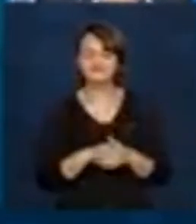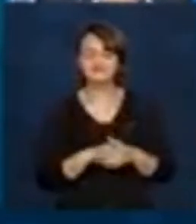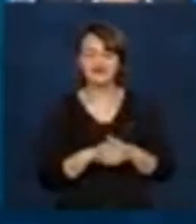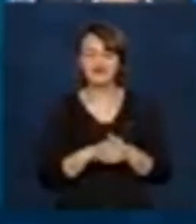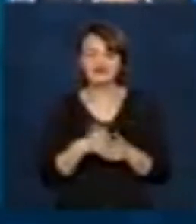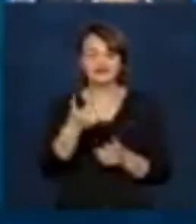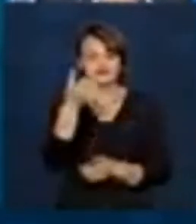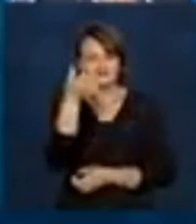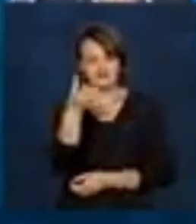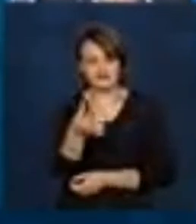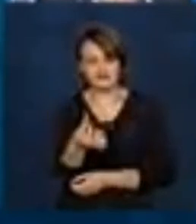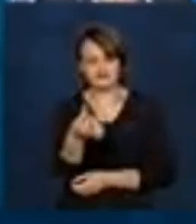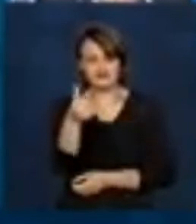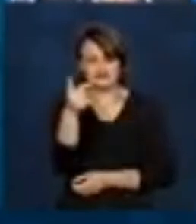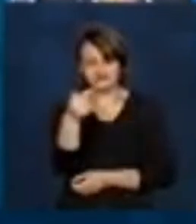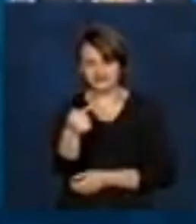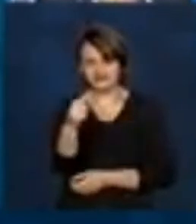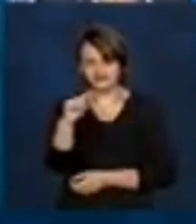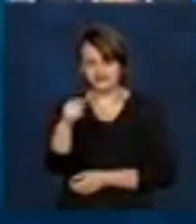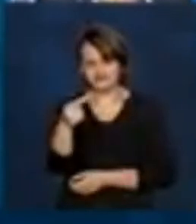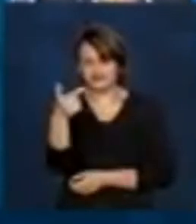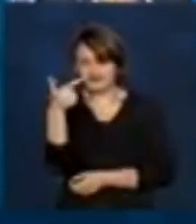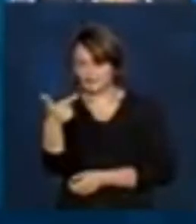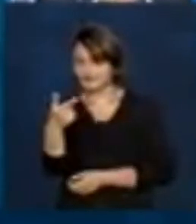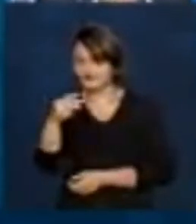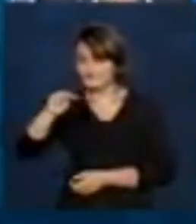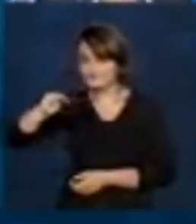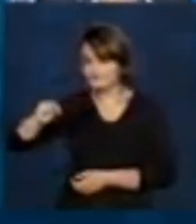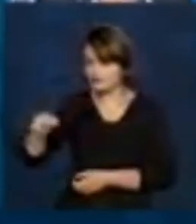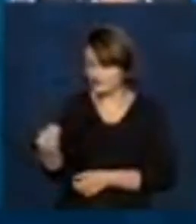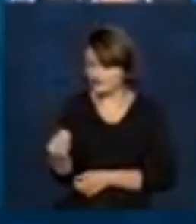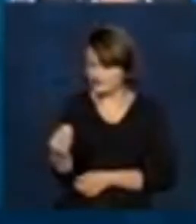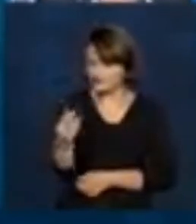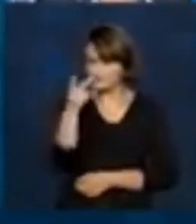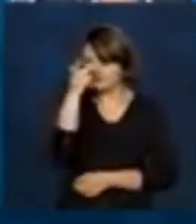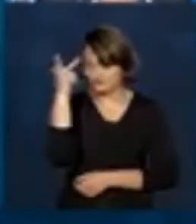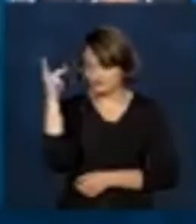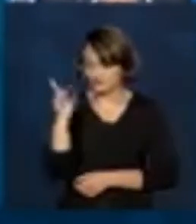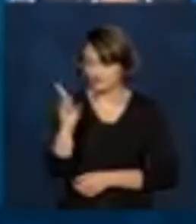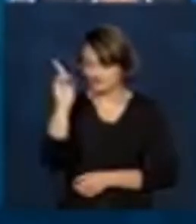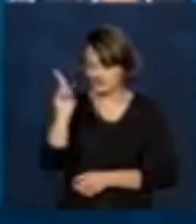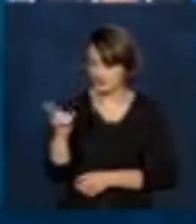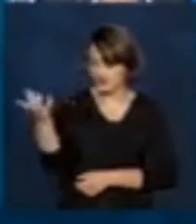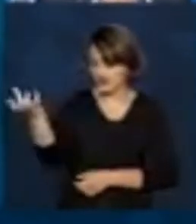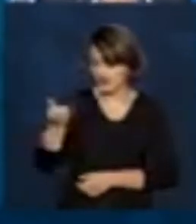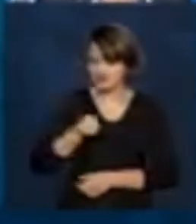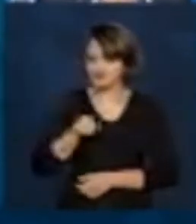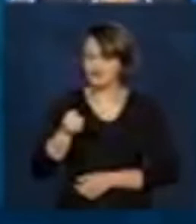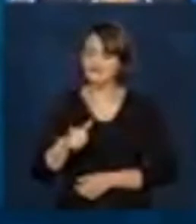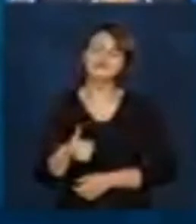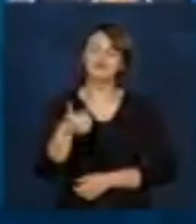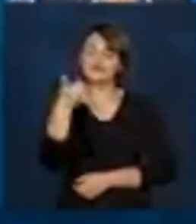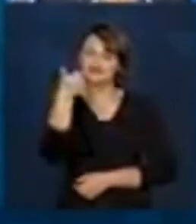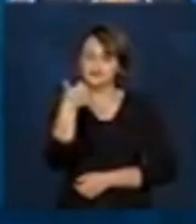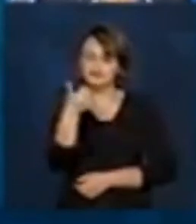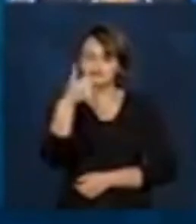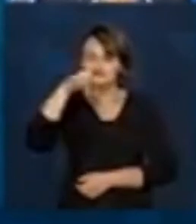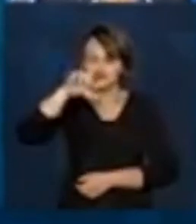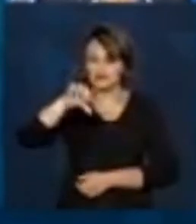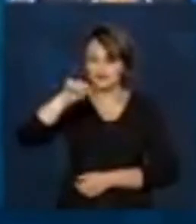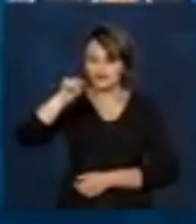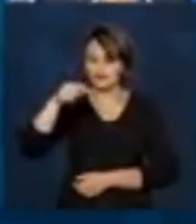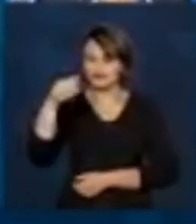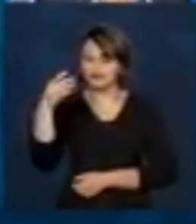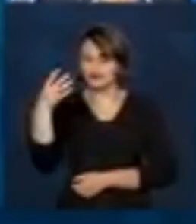67,2 milhões de beneficiários, sendo 19,2